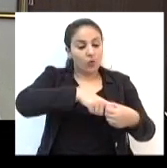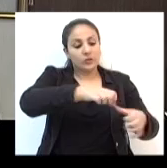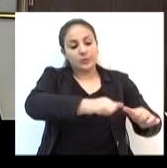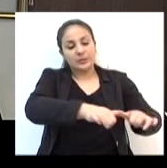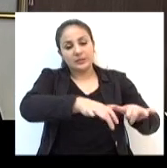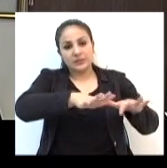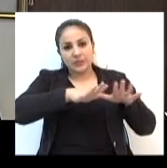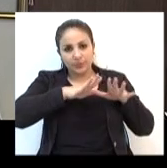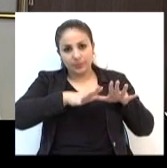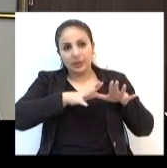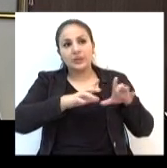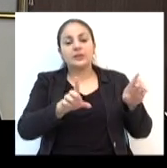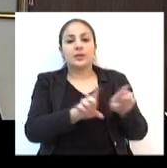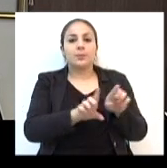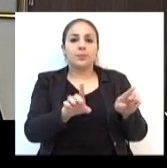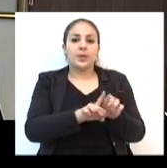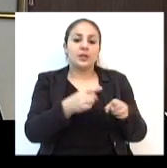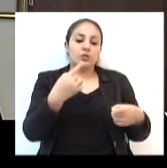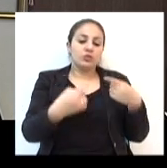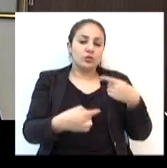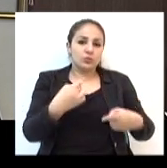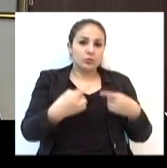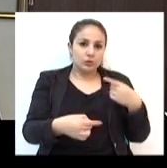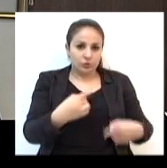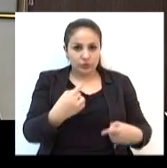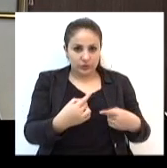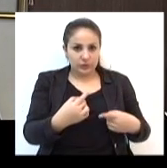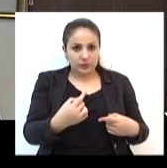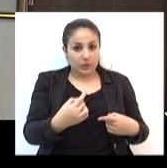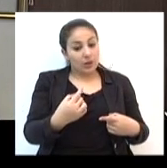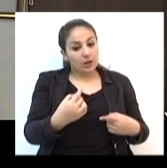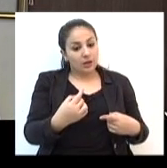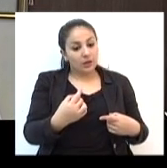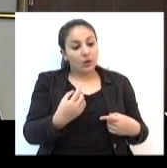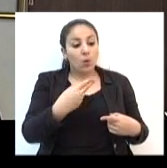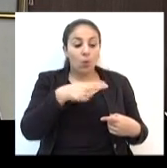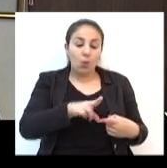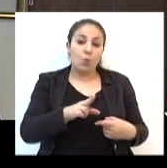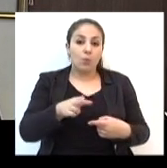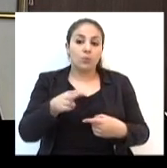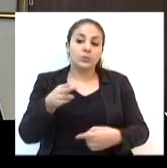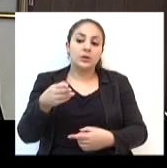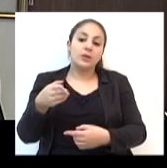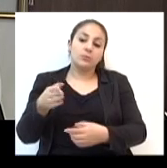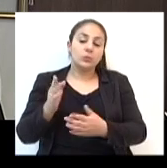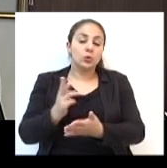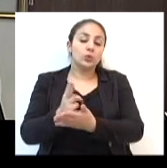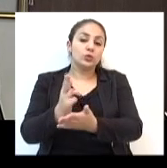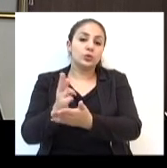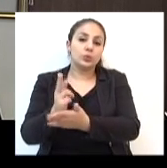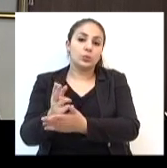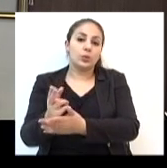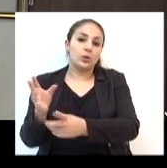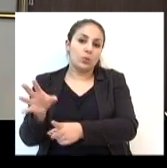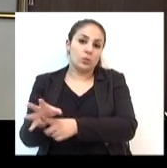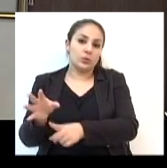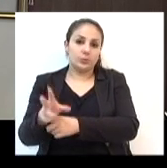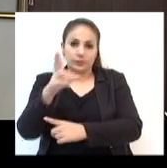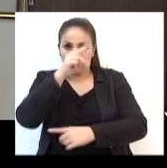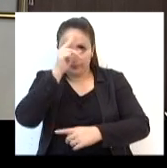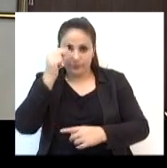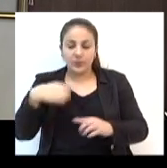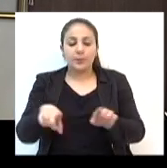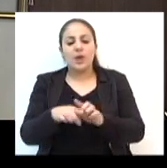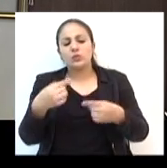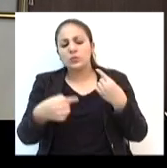plenário para que seja, então, derrubado ou mantido o veto do Sr. Prefeito. Mas nós acreditamos que, pela discussão que